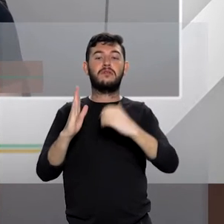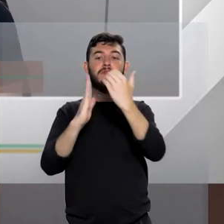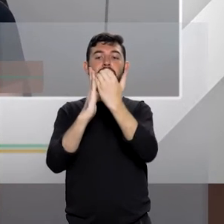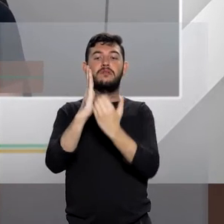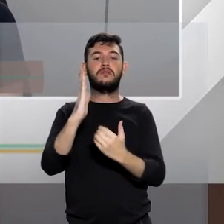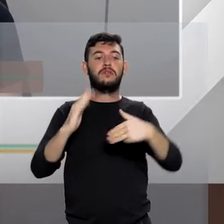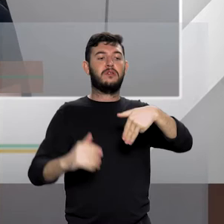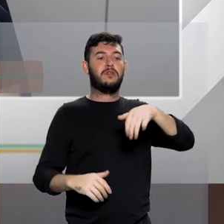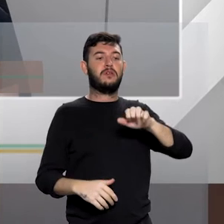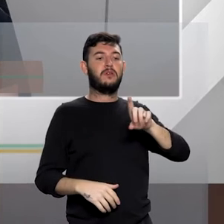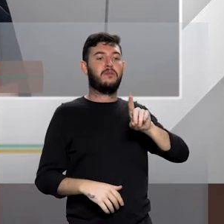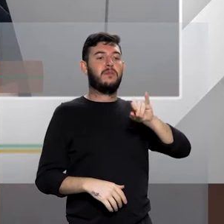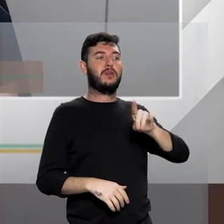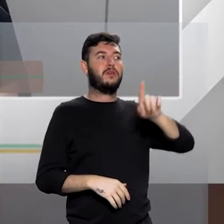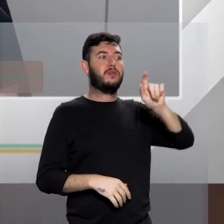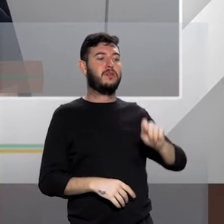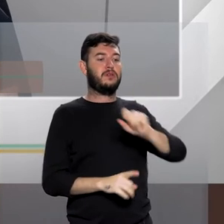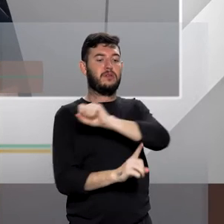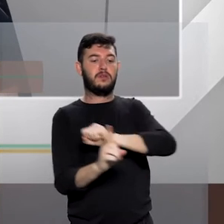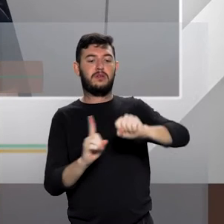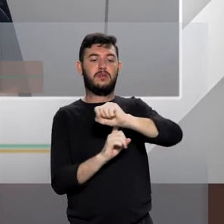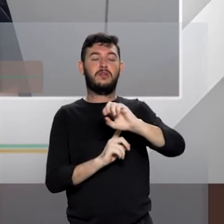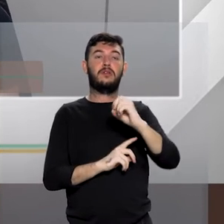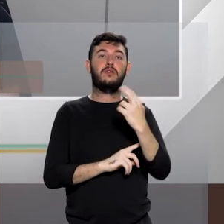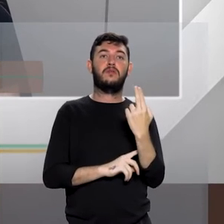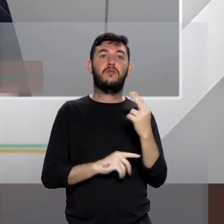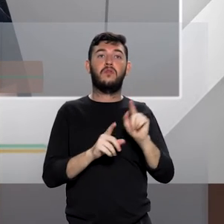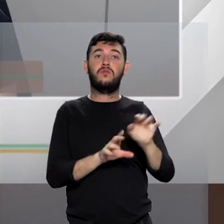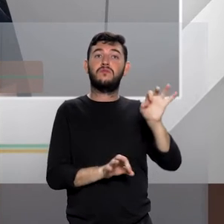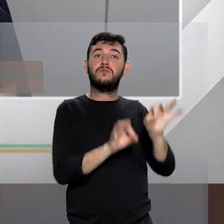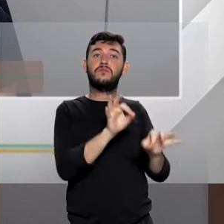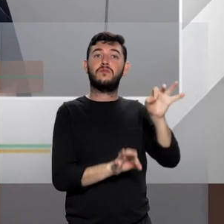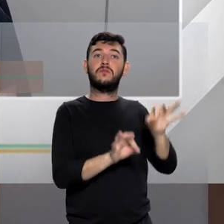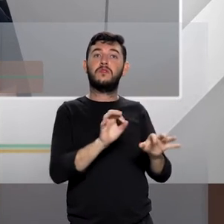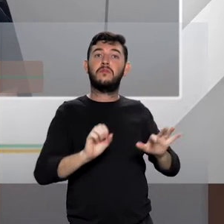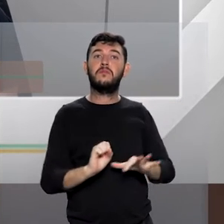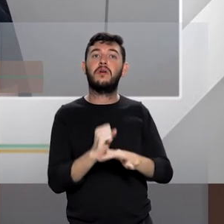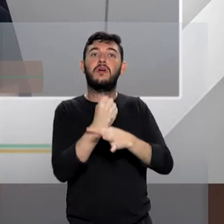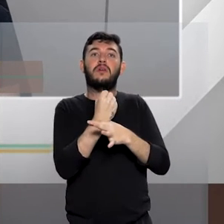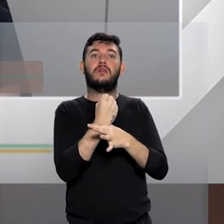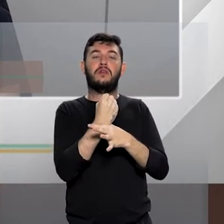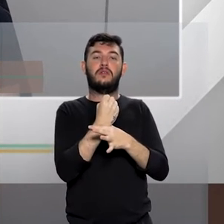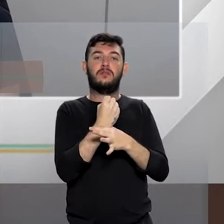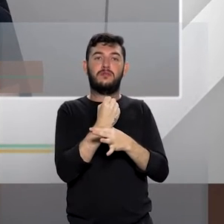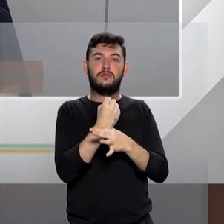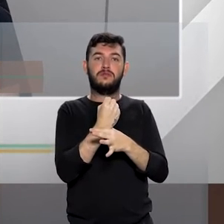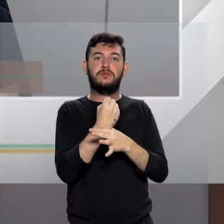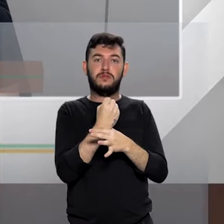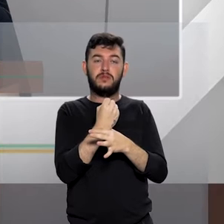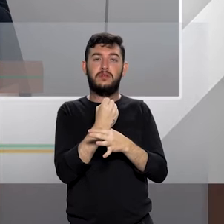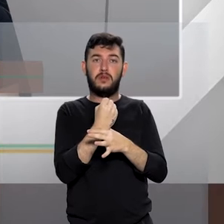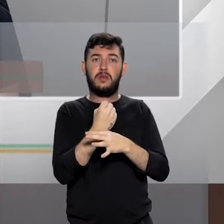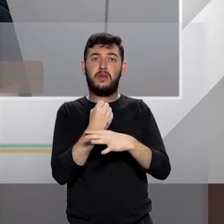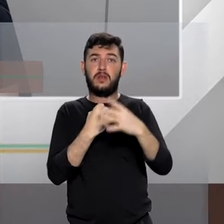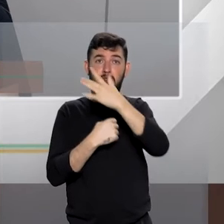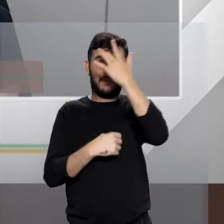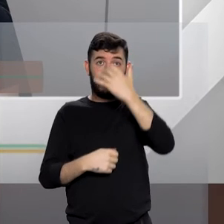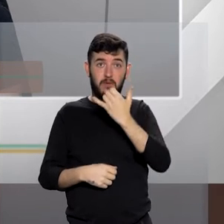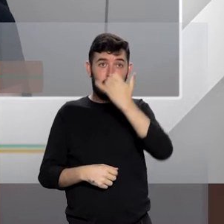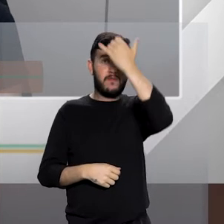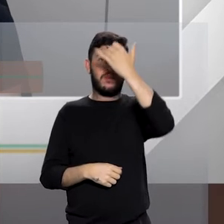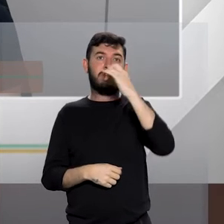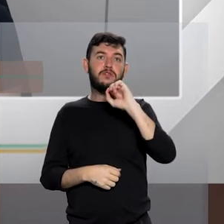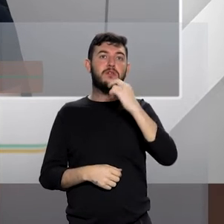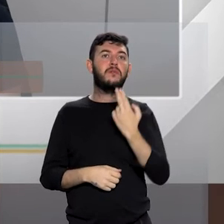medidas judiciais que vêm, na verdade, para garantir a situação, integridade dessa vítima, inclusive a